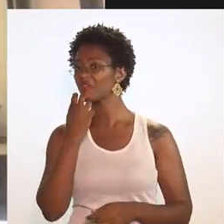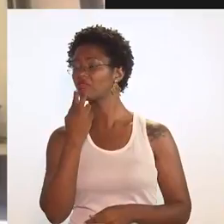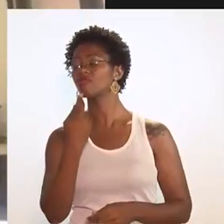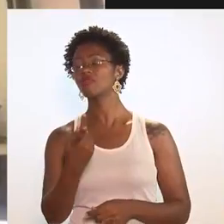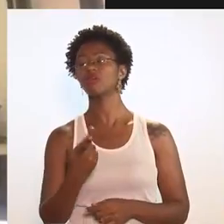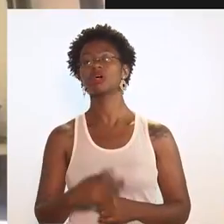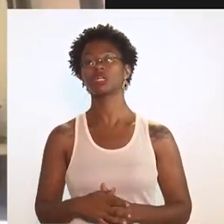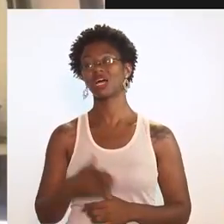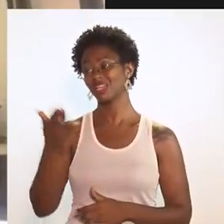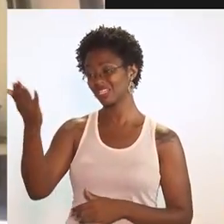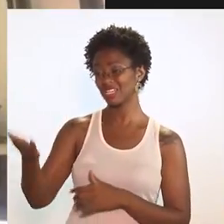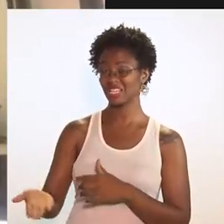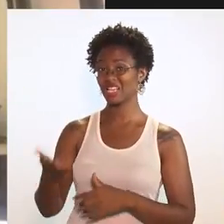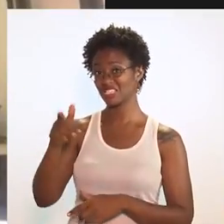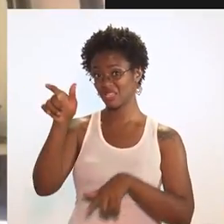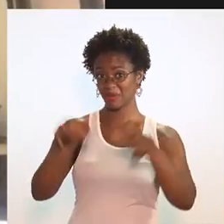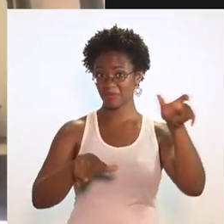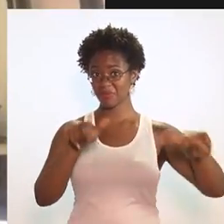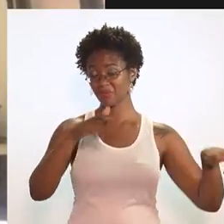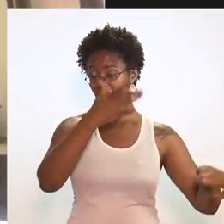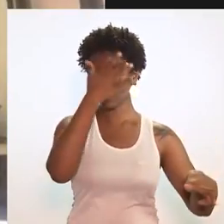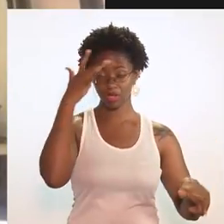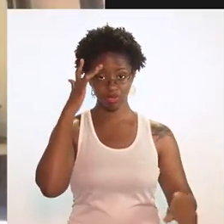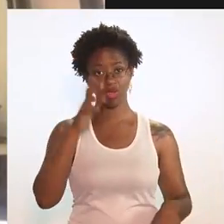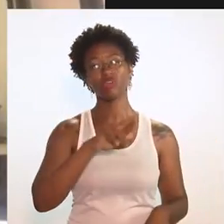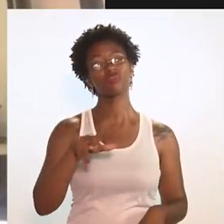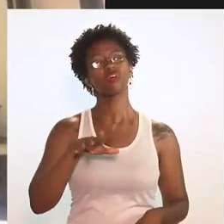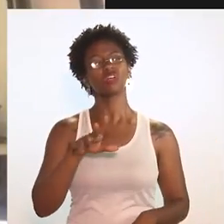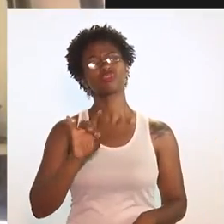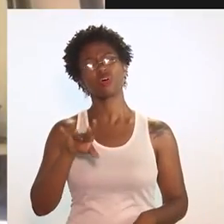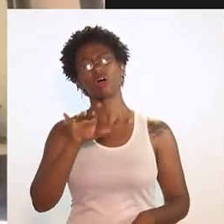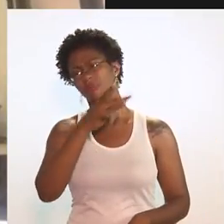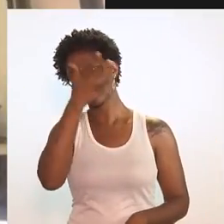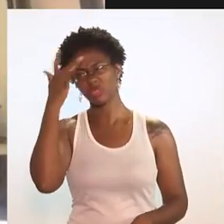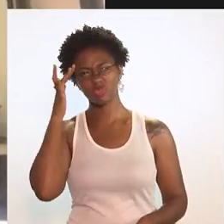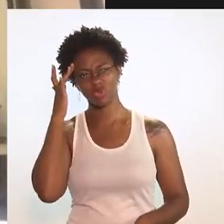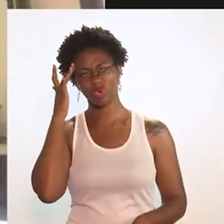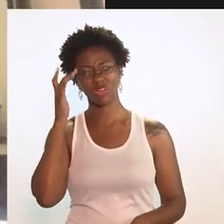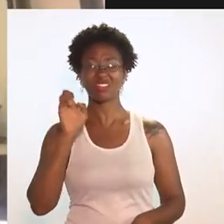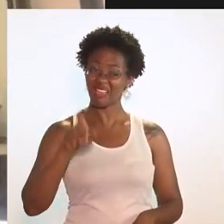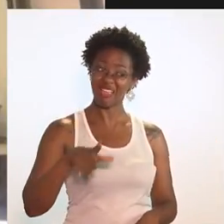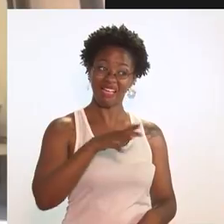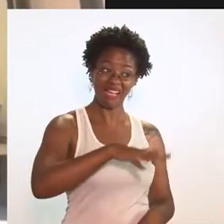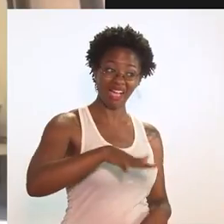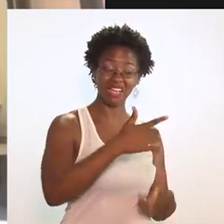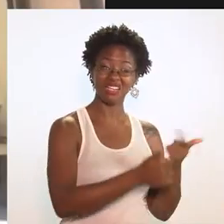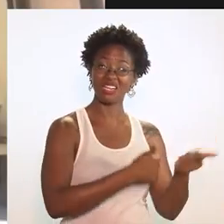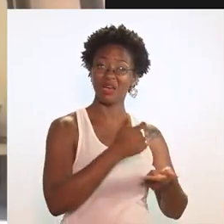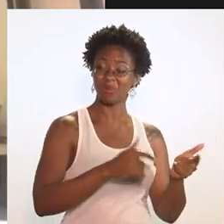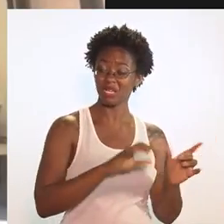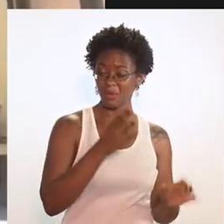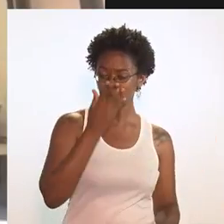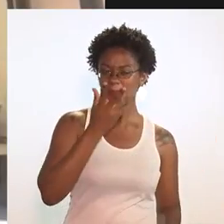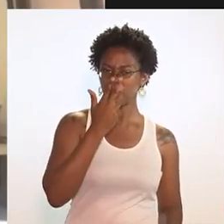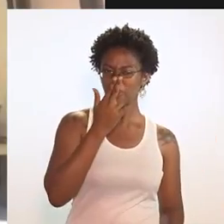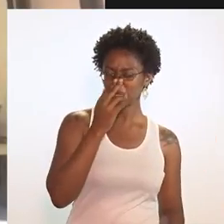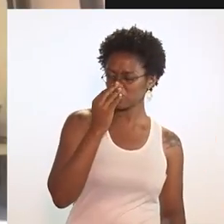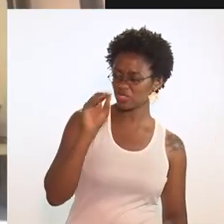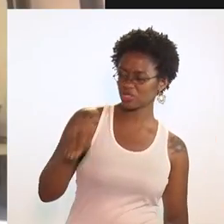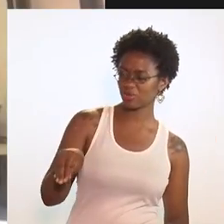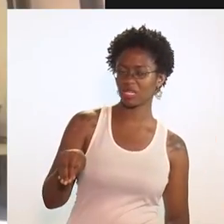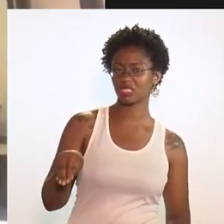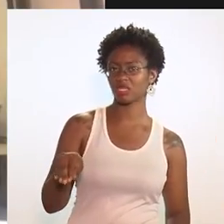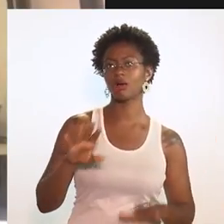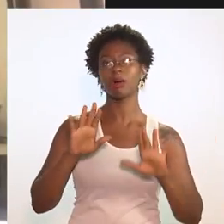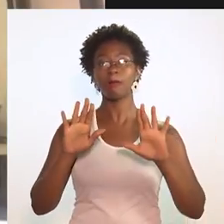poderia dizer, mas, então, essas pessoas não são as pessoas, já que o próprio mercado está excluindo essas pessoas. Só que, por outro lado,